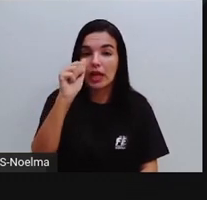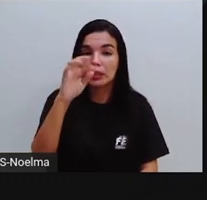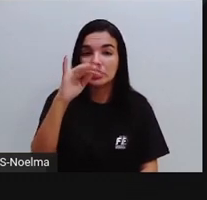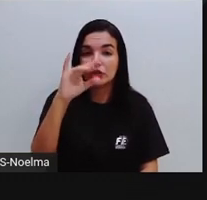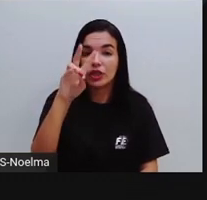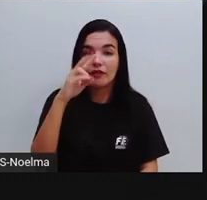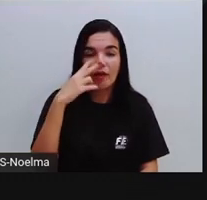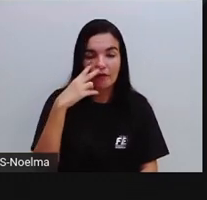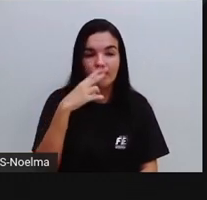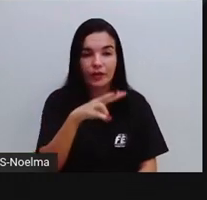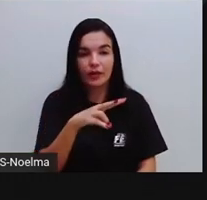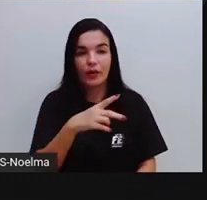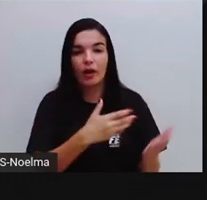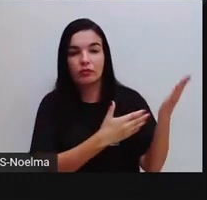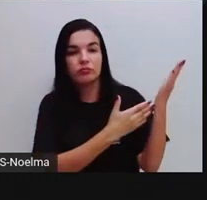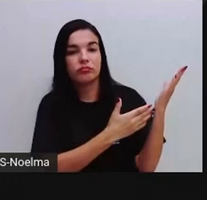só.